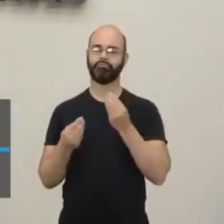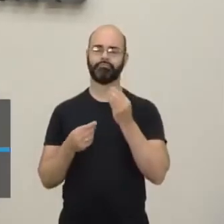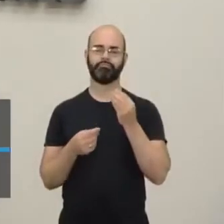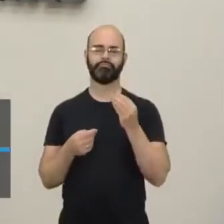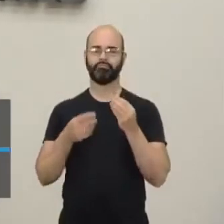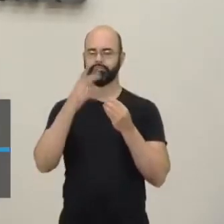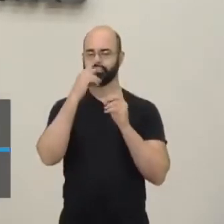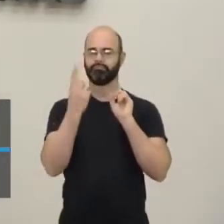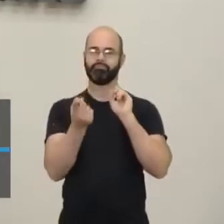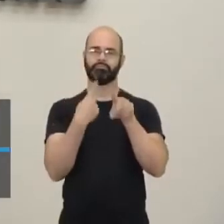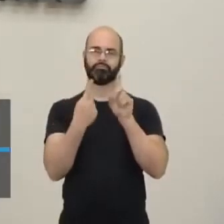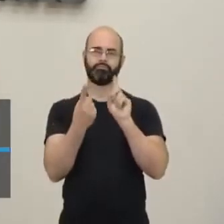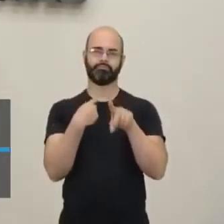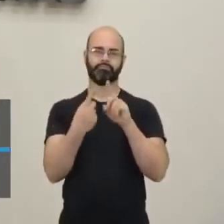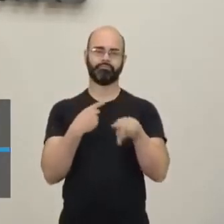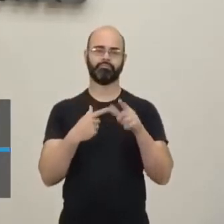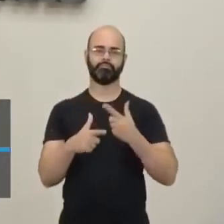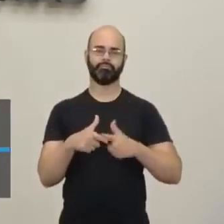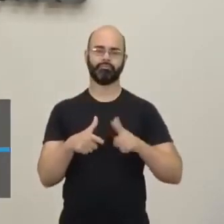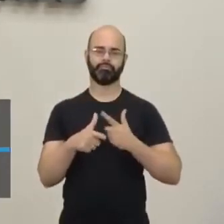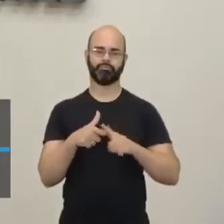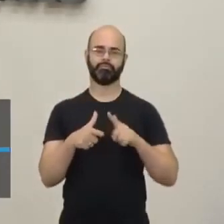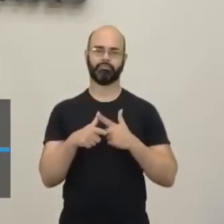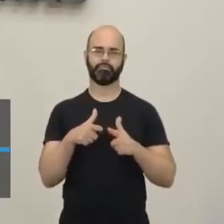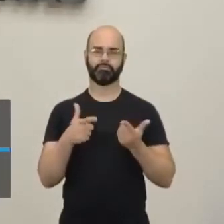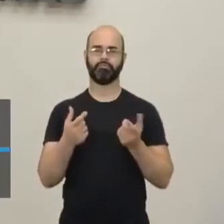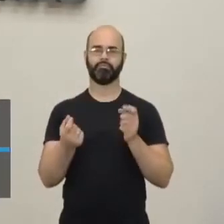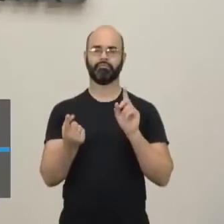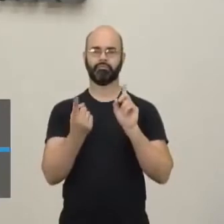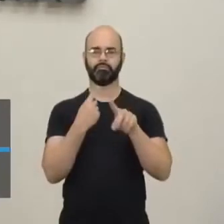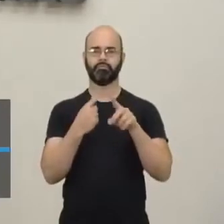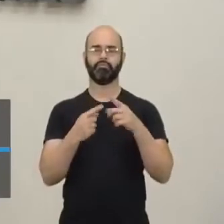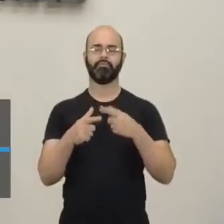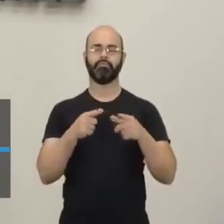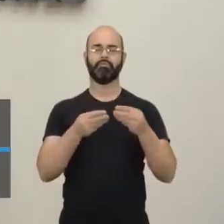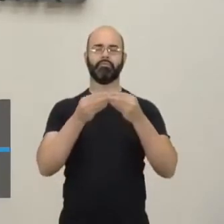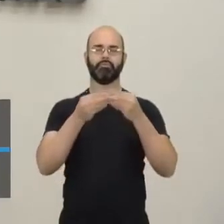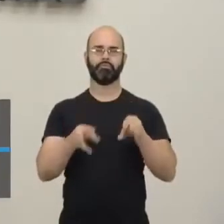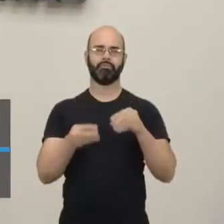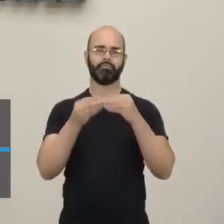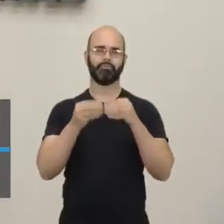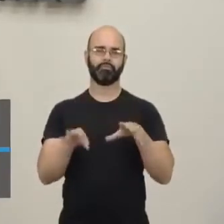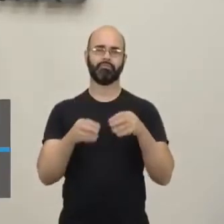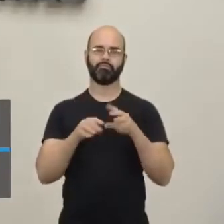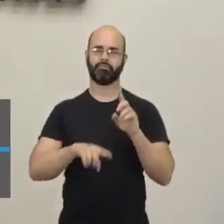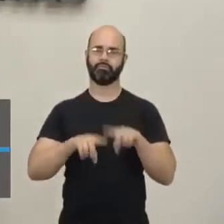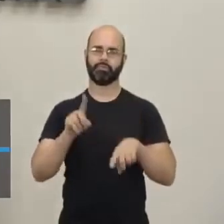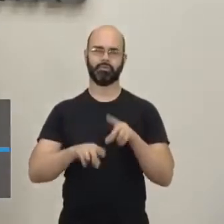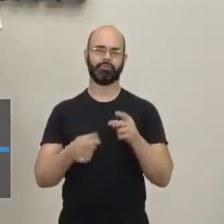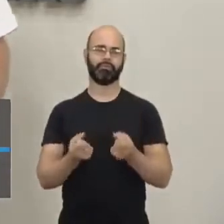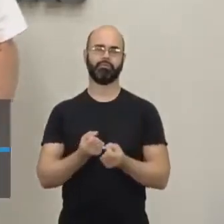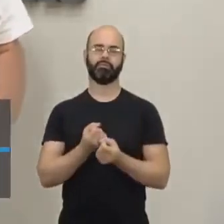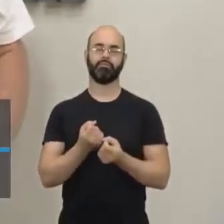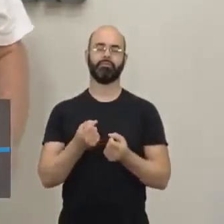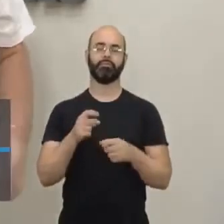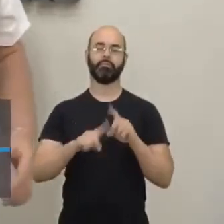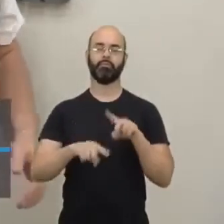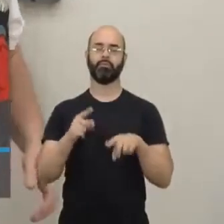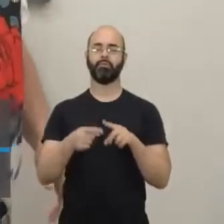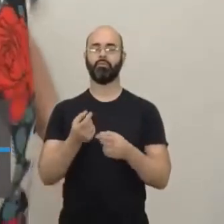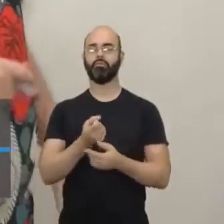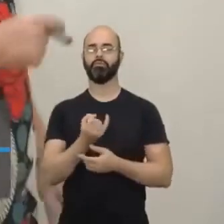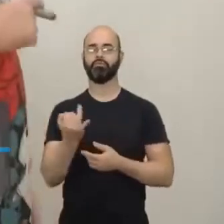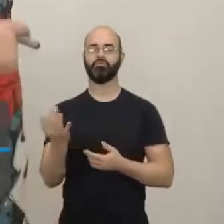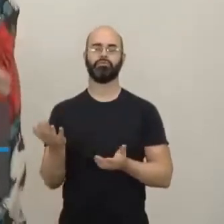rodoviário. O qual acaba, né? Por essa ocasião, também desperdiçando vários produtos, tá certo? Vamos lá para o próximo